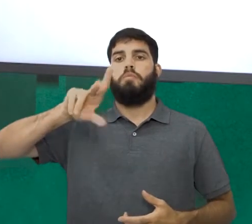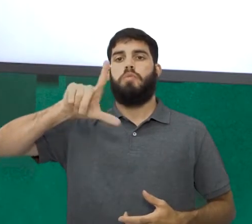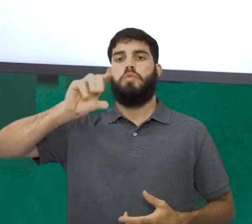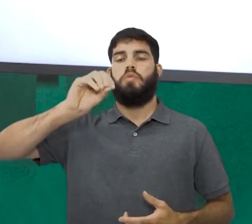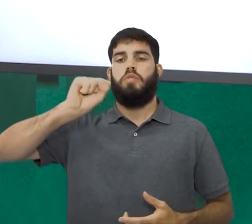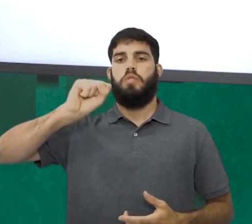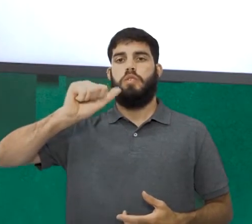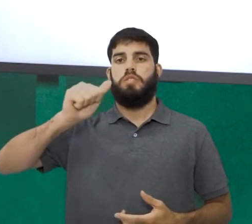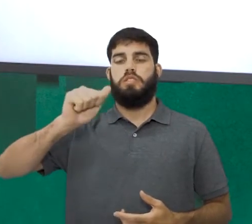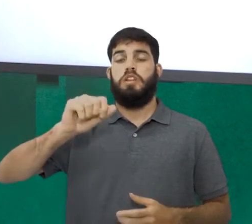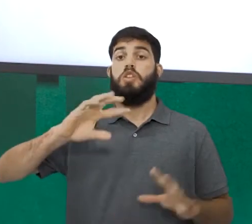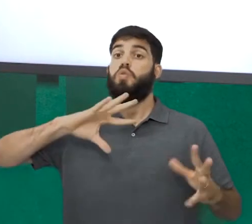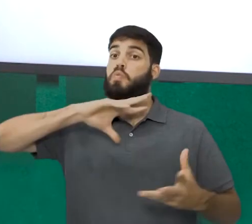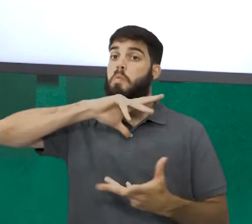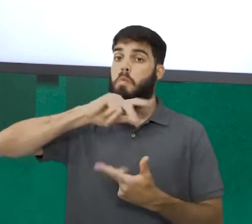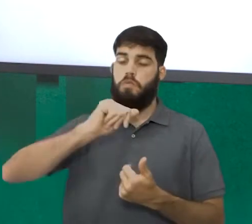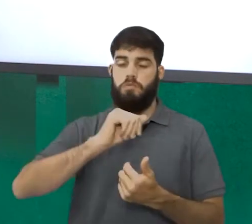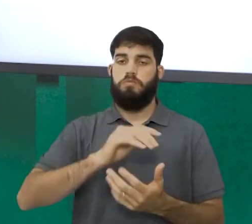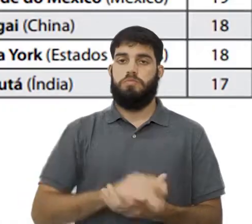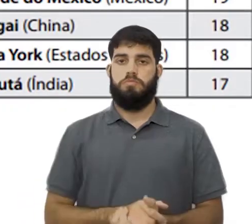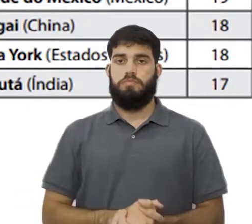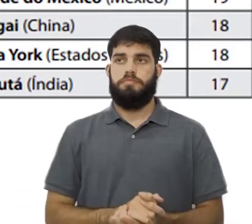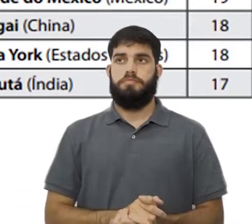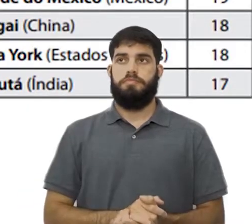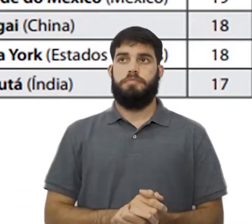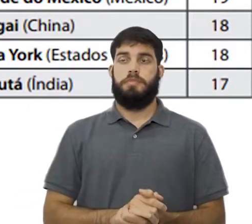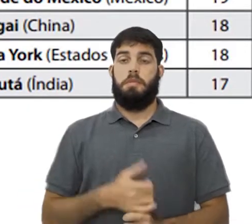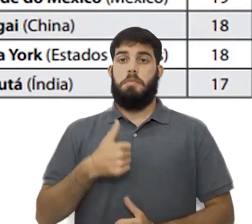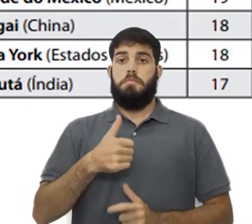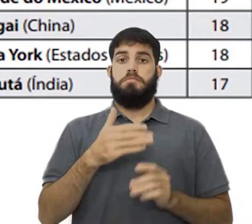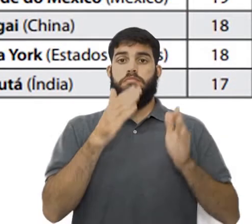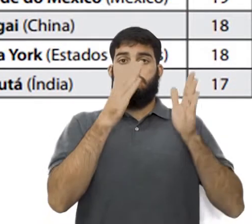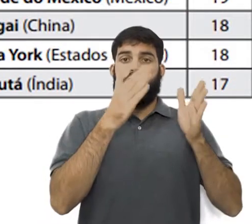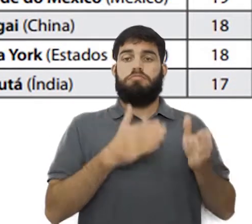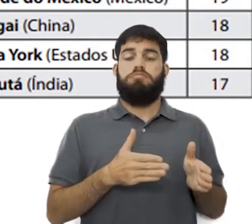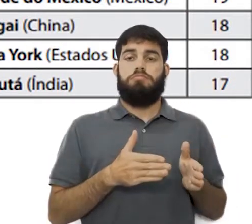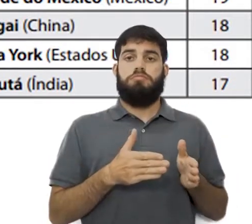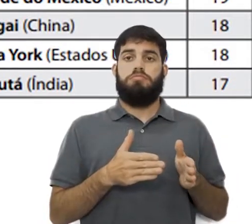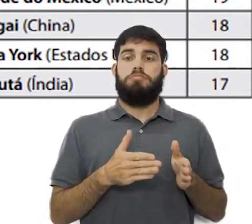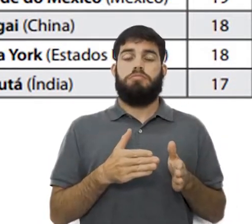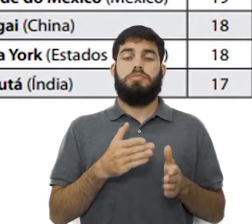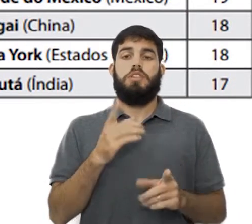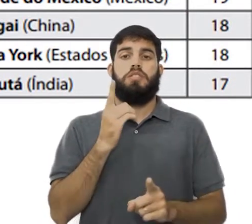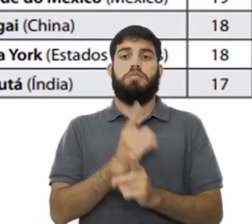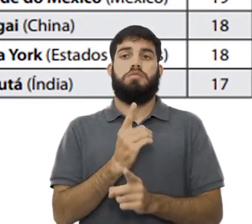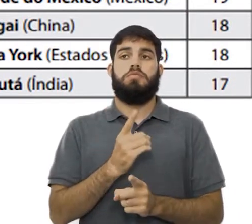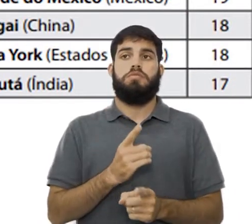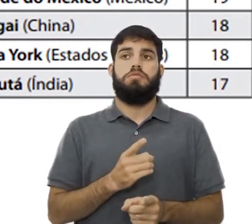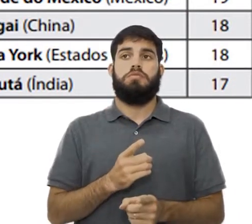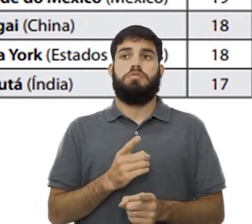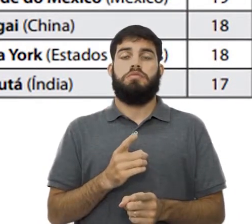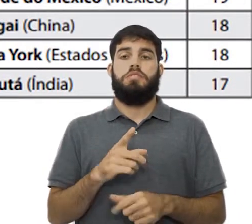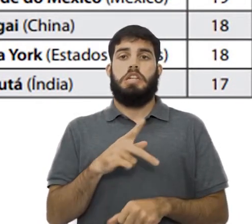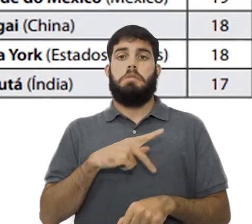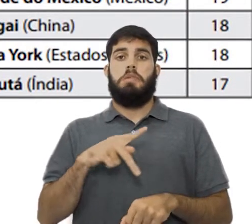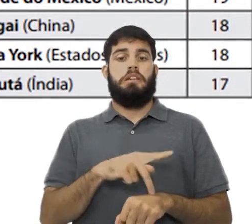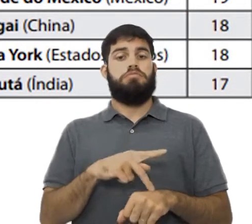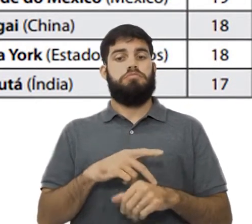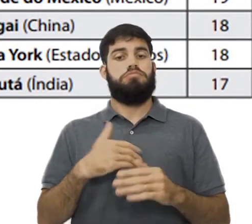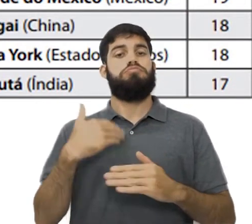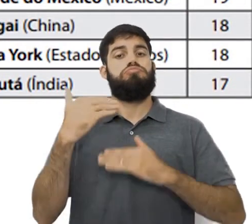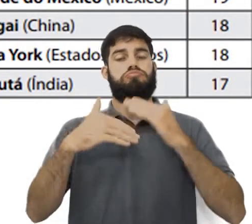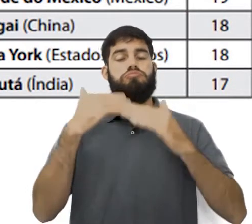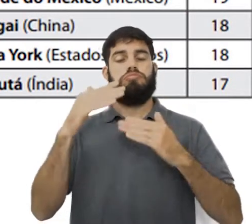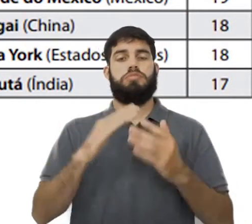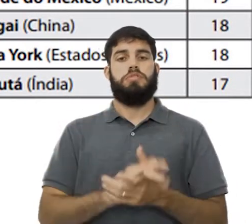Bom, na primeira coluna, a maioria das cidades encontram-se em países desenvolvidos,